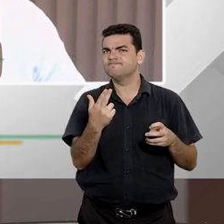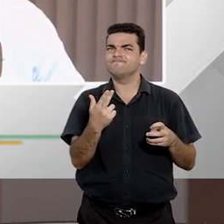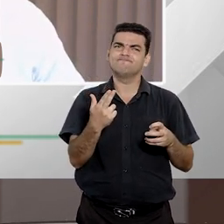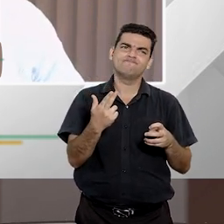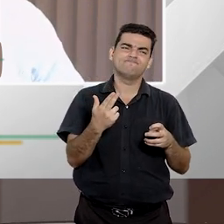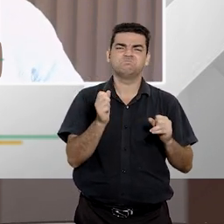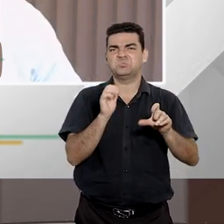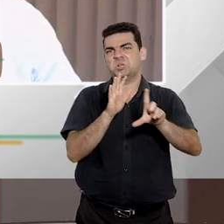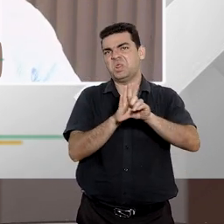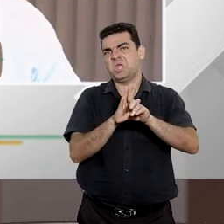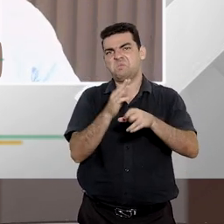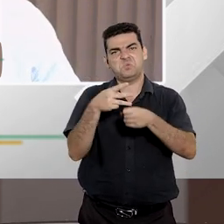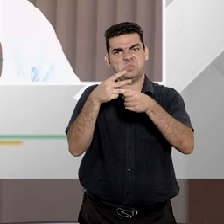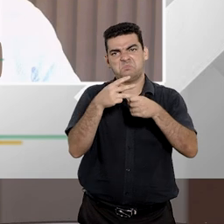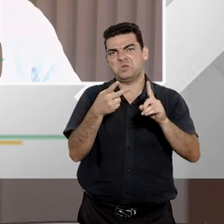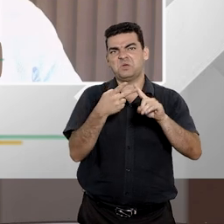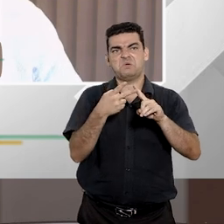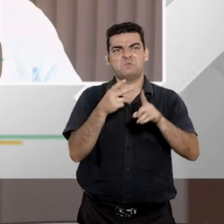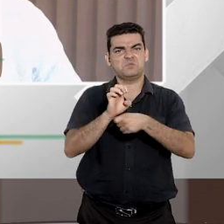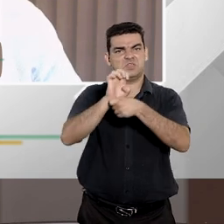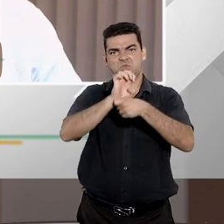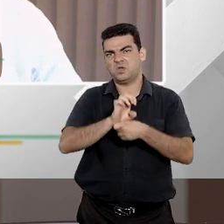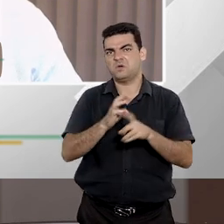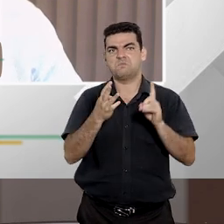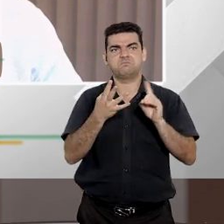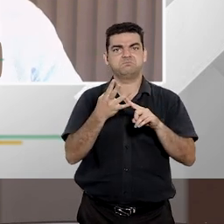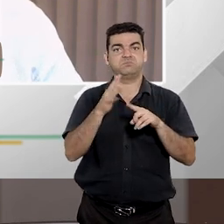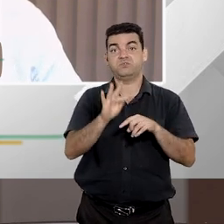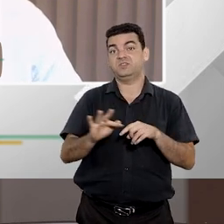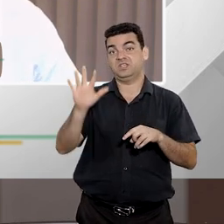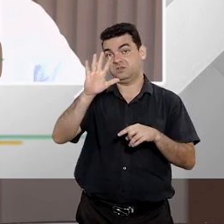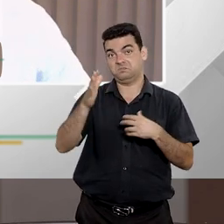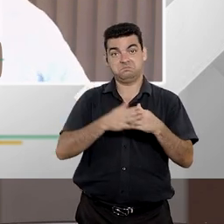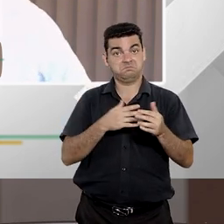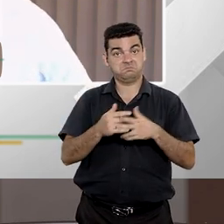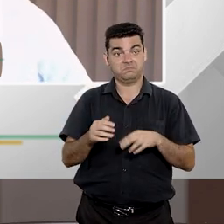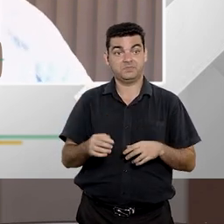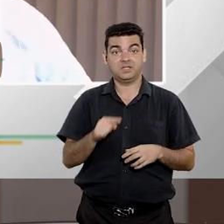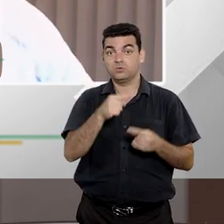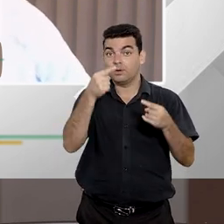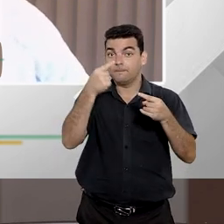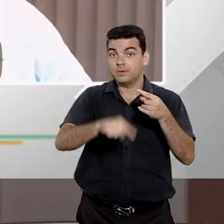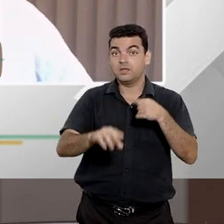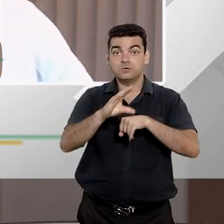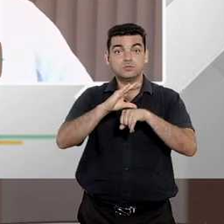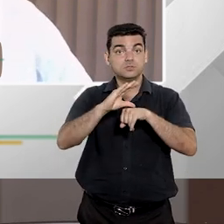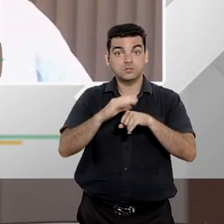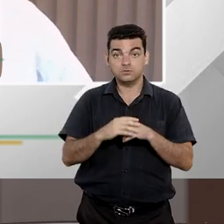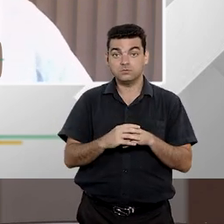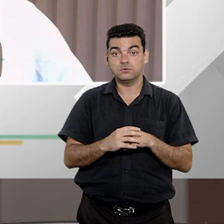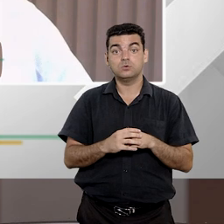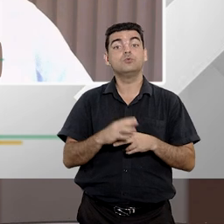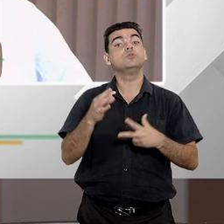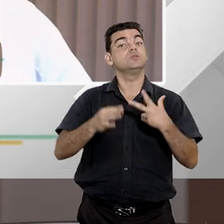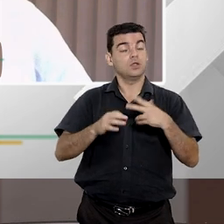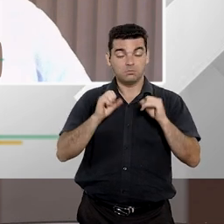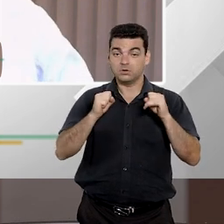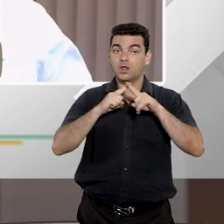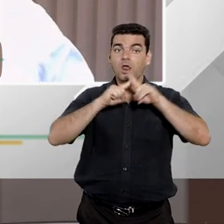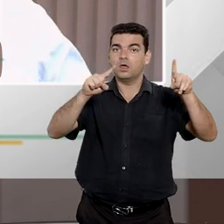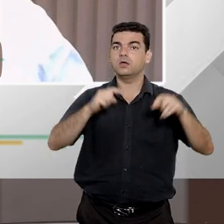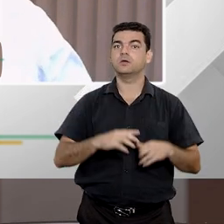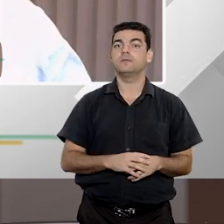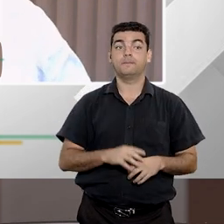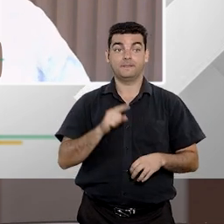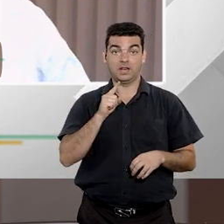seja uma lei municipal seja uma lei estadual seja uma lei federal que ofende a constituição o poder judiciário ele pode